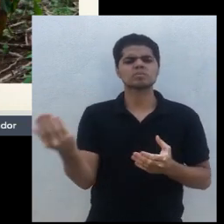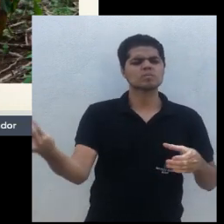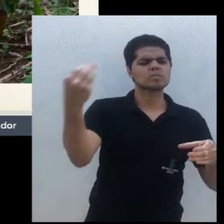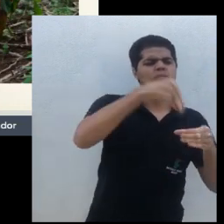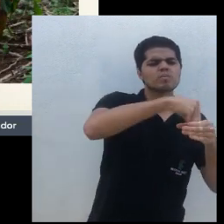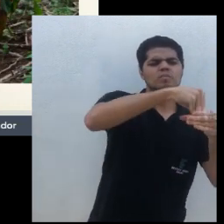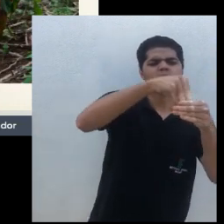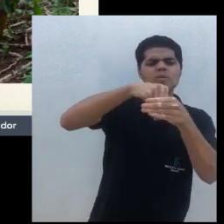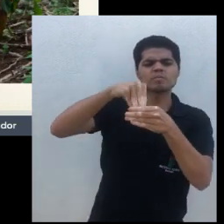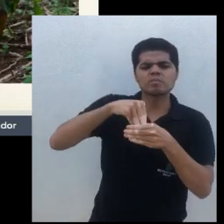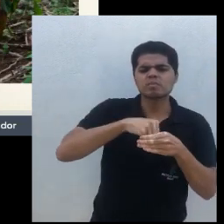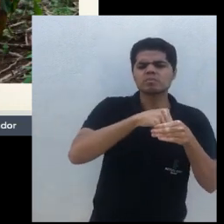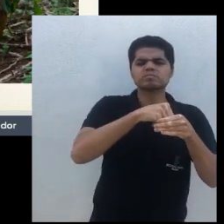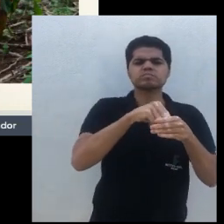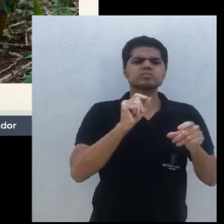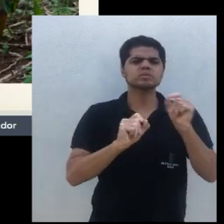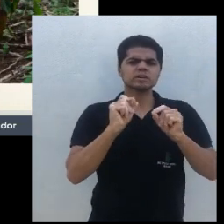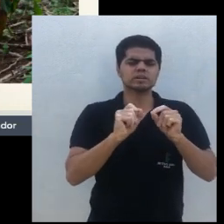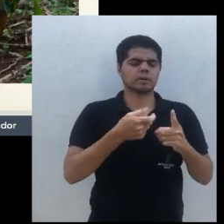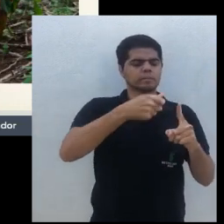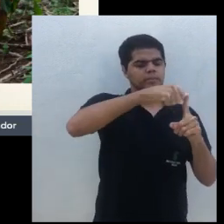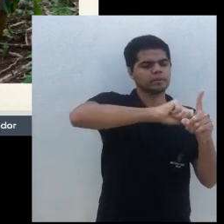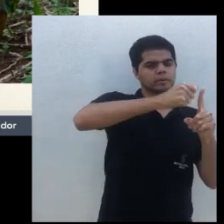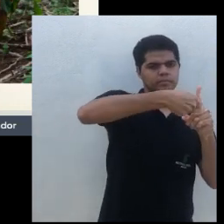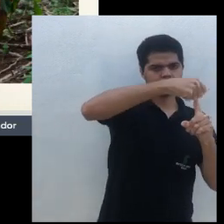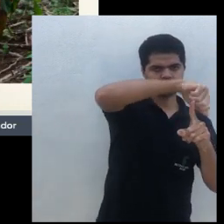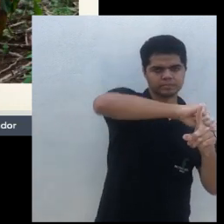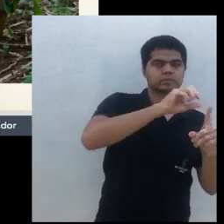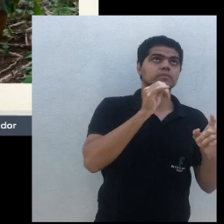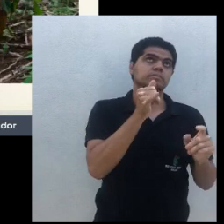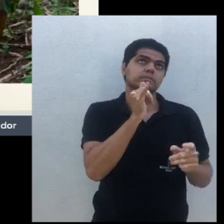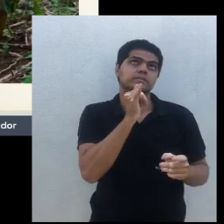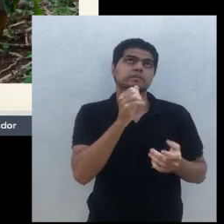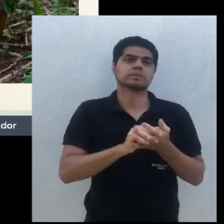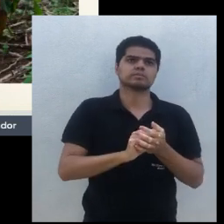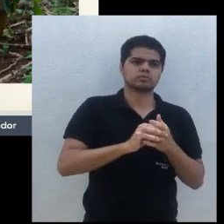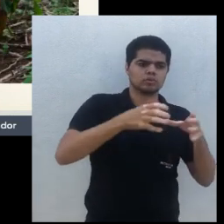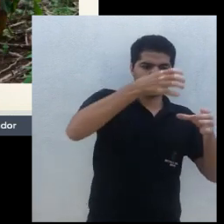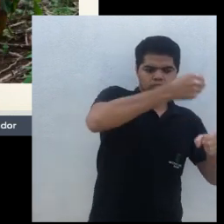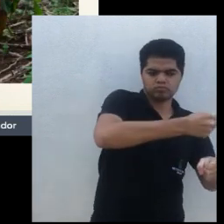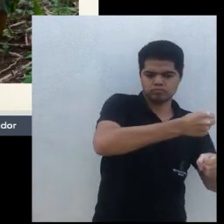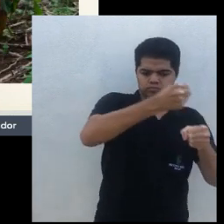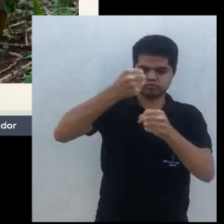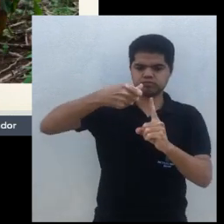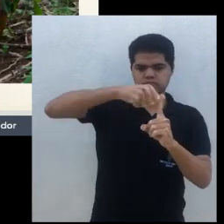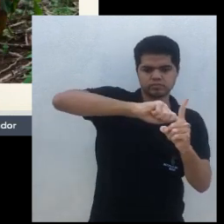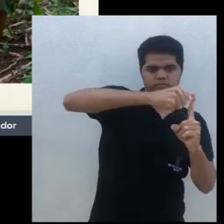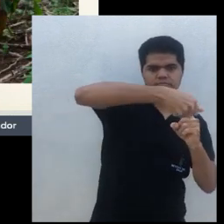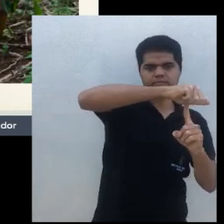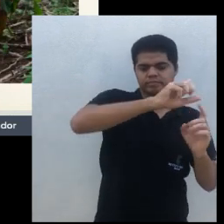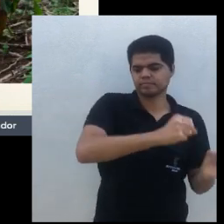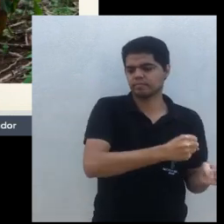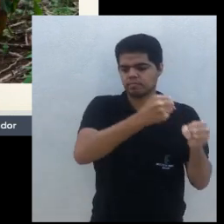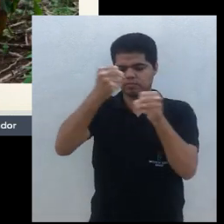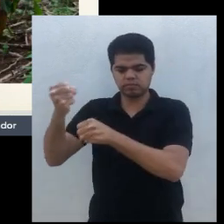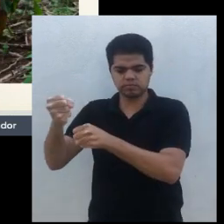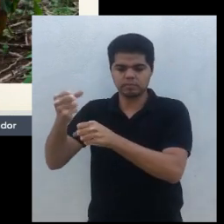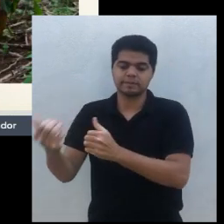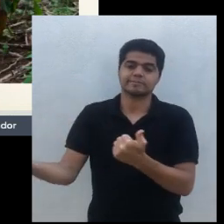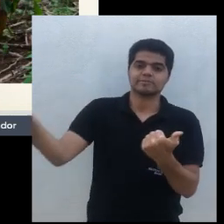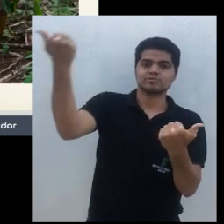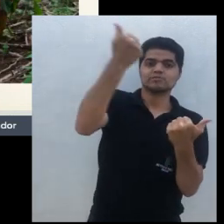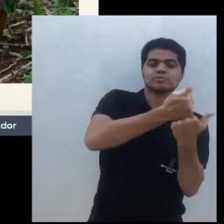Então, se eu tenho aí uma produção de banana, uma produção de cacau, o que é eu tiro? Eu tiro caixa de banana, eu tiro as amêndoas de cacau, então eu vou ter que repor esse